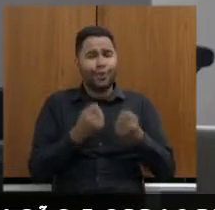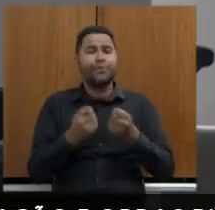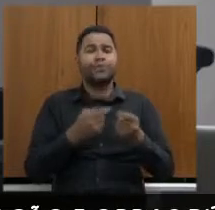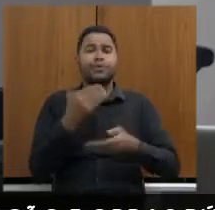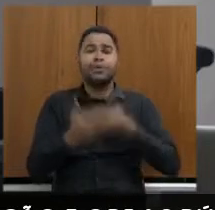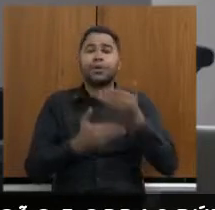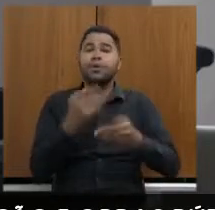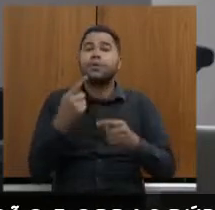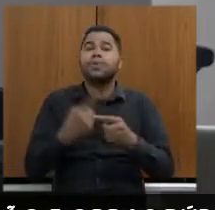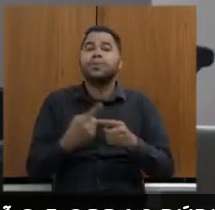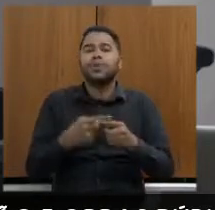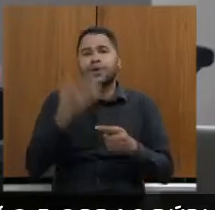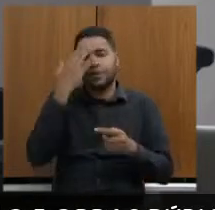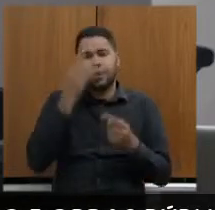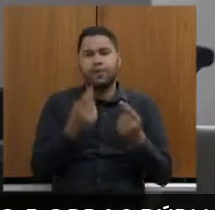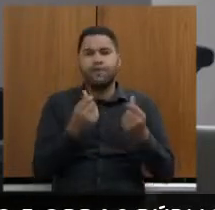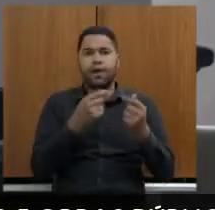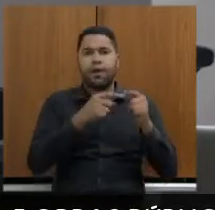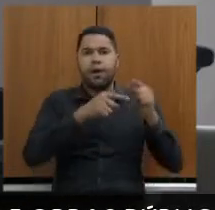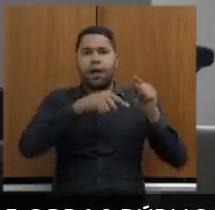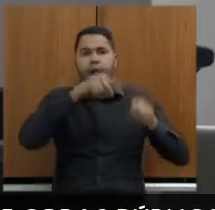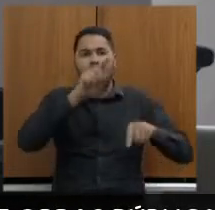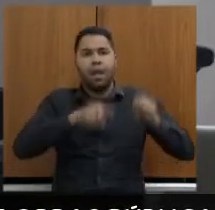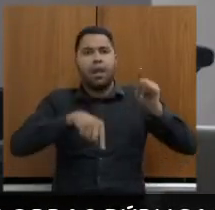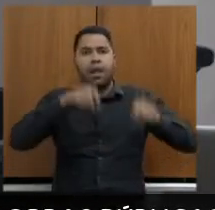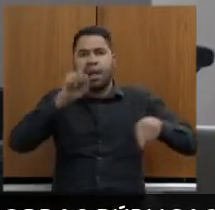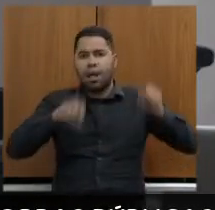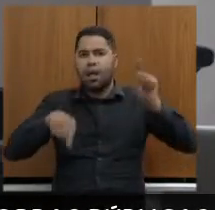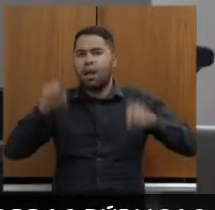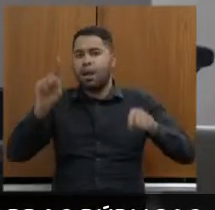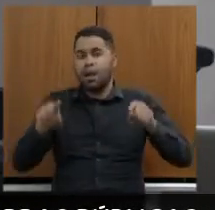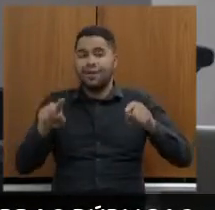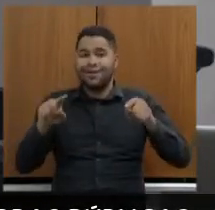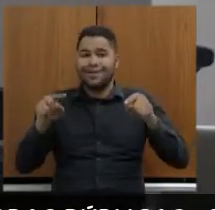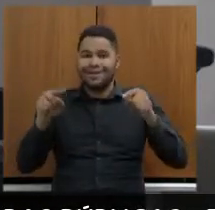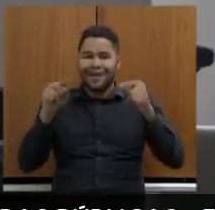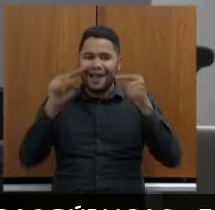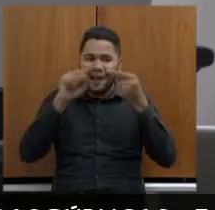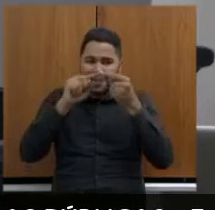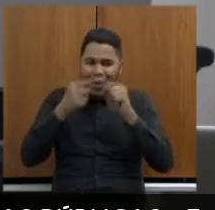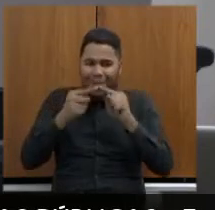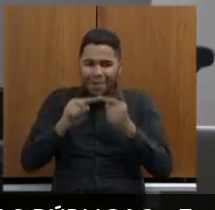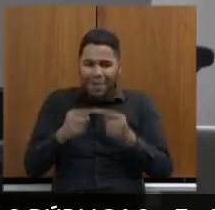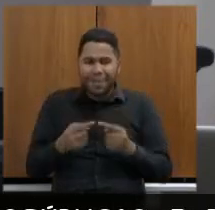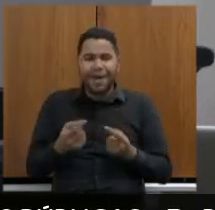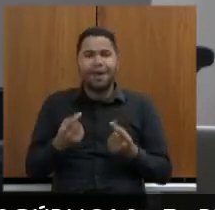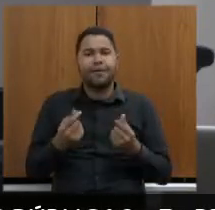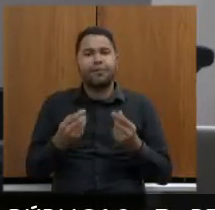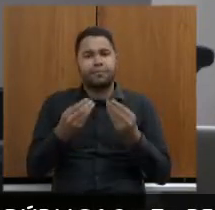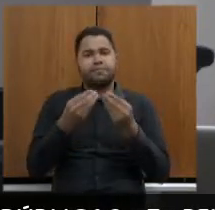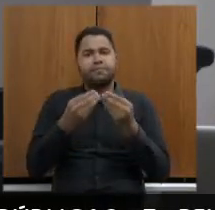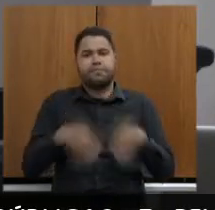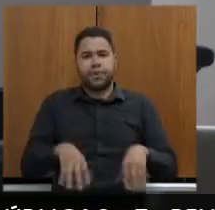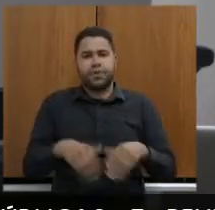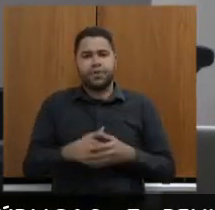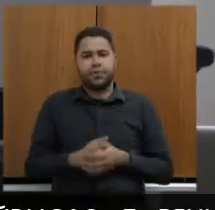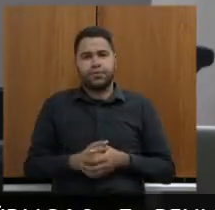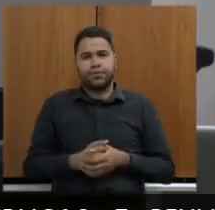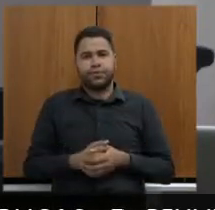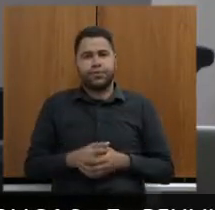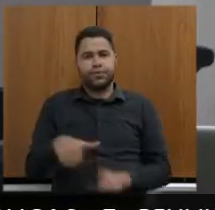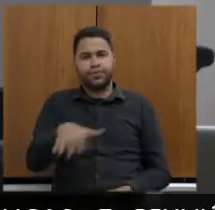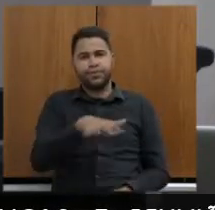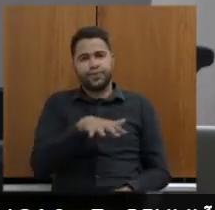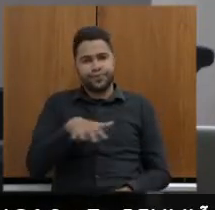obra porque a gente sabe que os valores vão se alterando e a readequação econômico-financeira prejudica os cofres